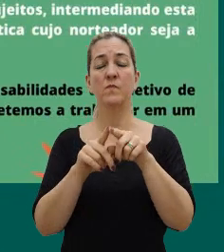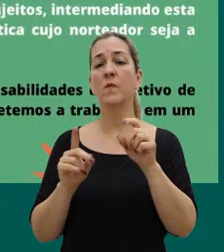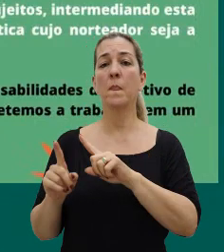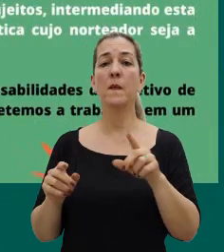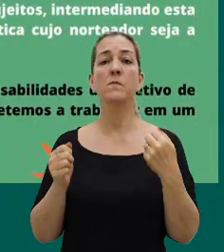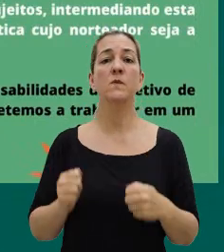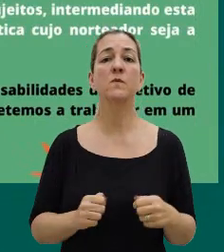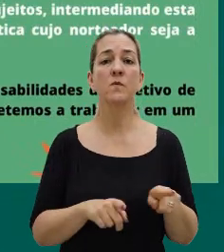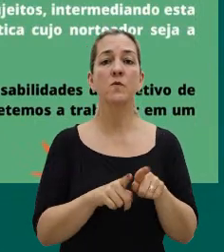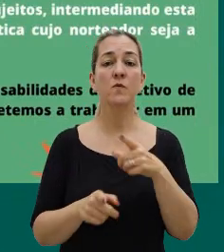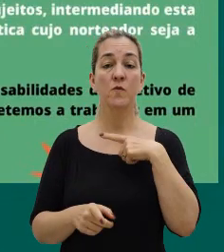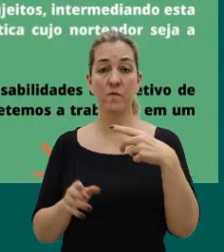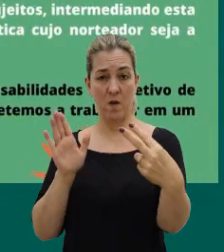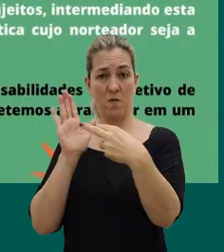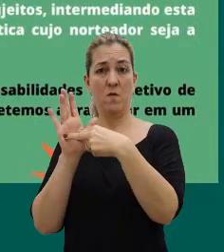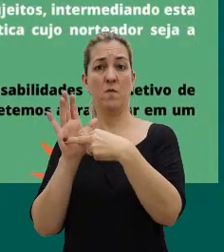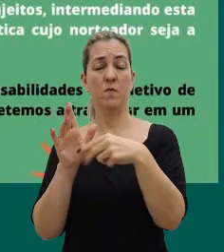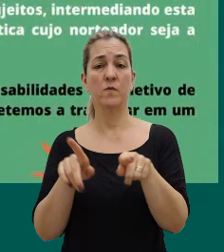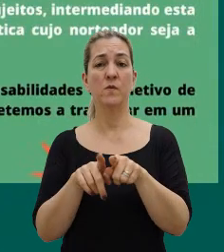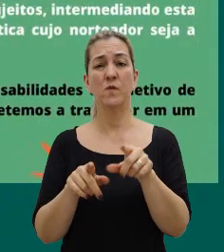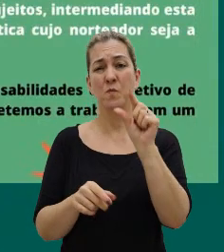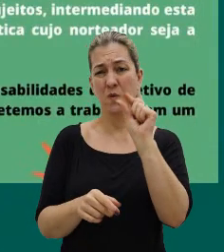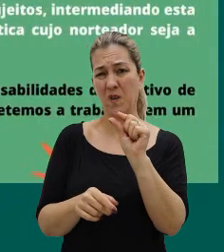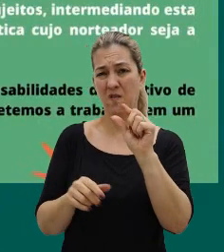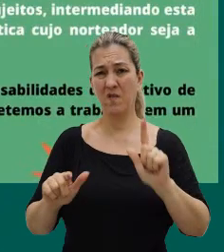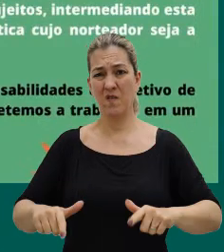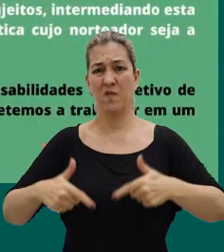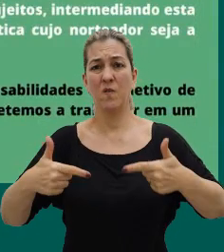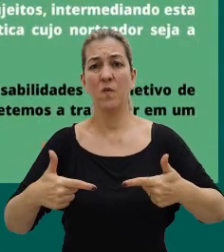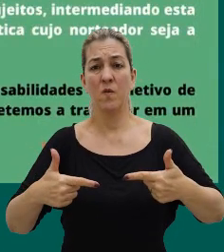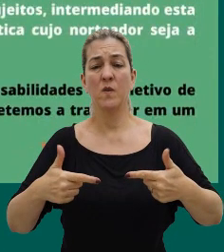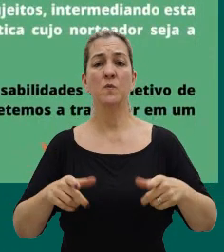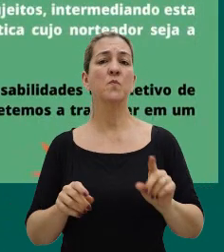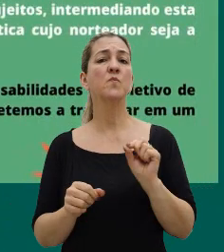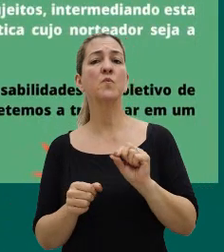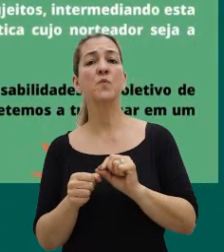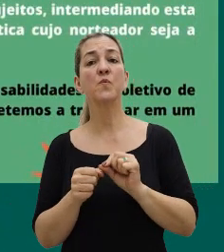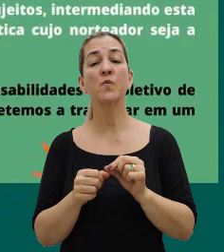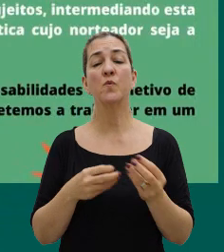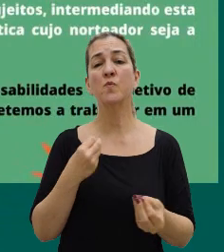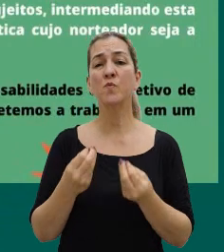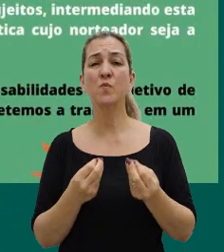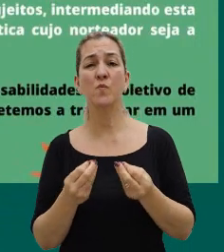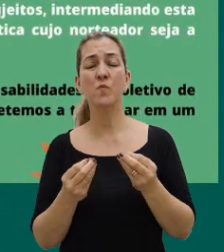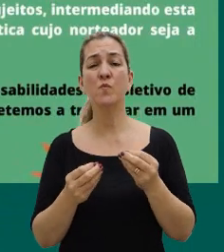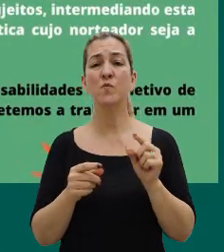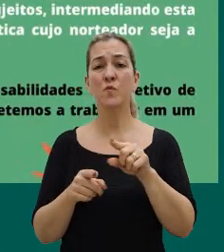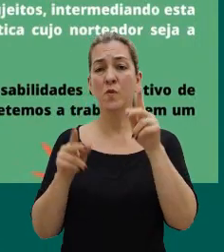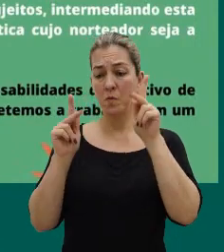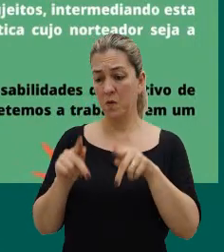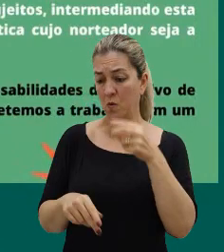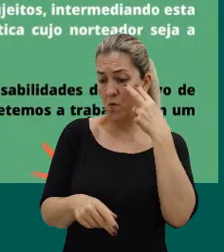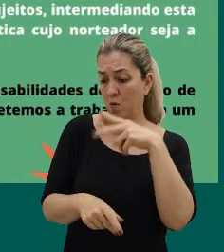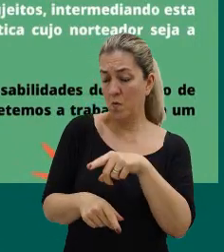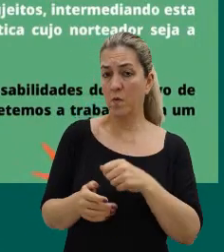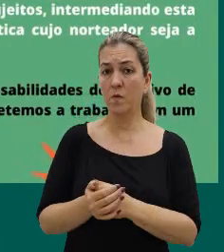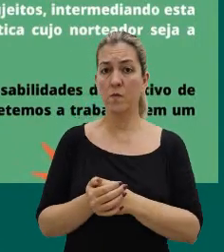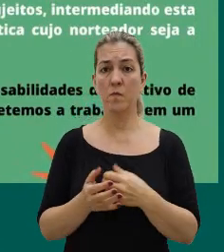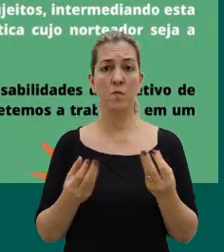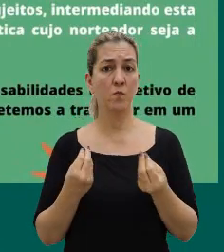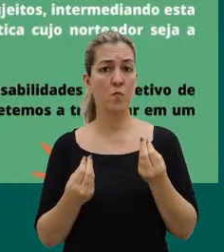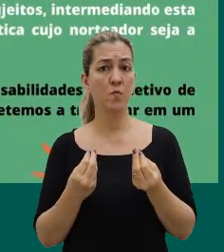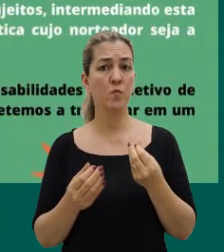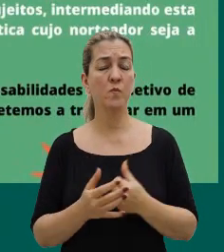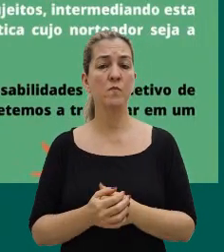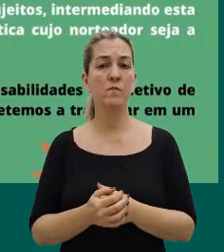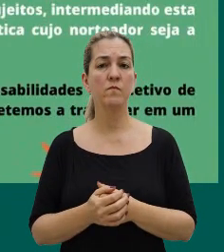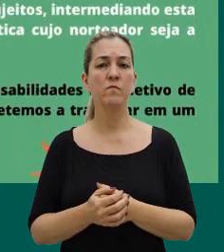gente não estiver atento para identificar as nossas pequenas ações, assim, pequenas formas de dignificar as pessoas, né, na maioria das vezes,